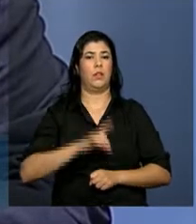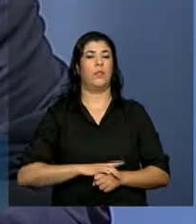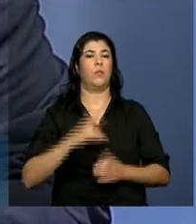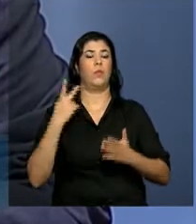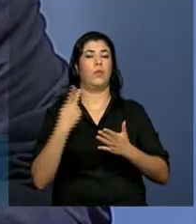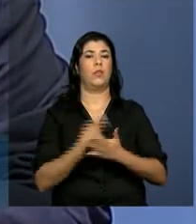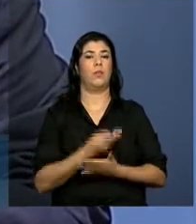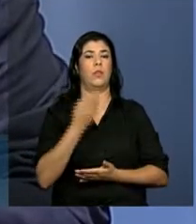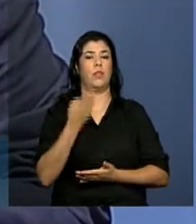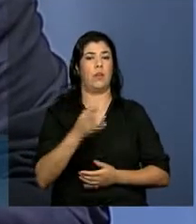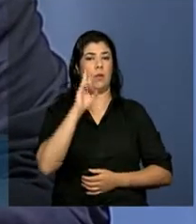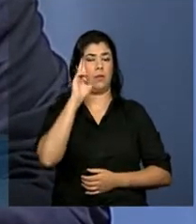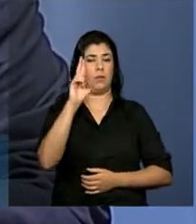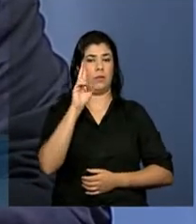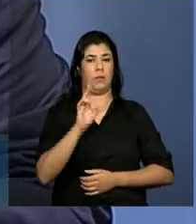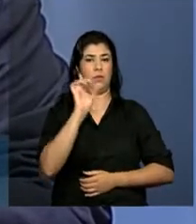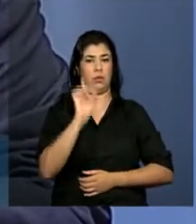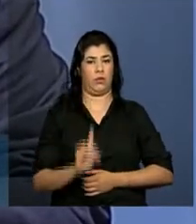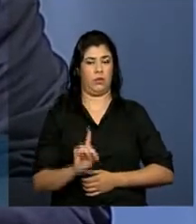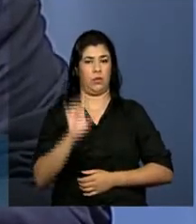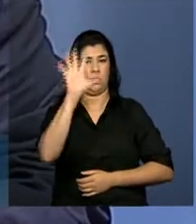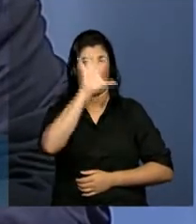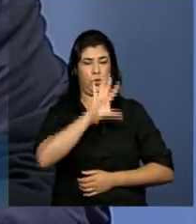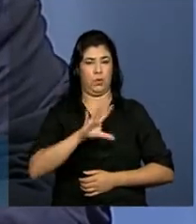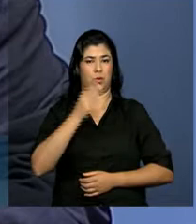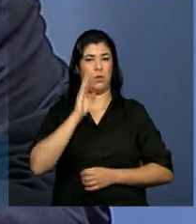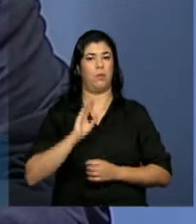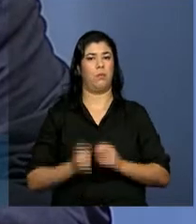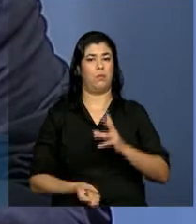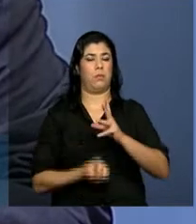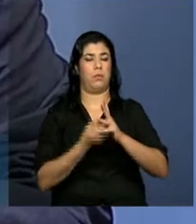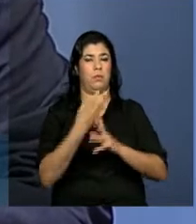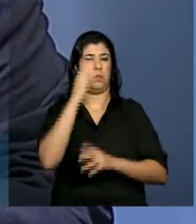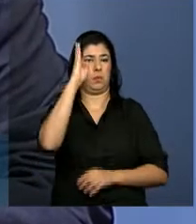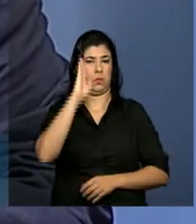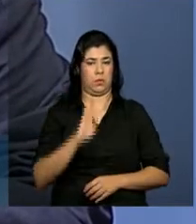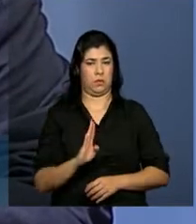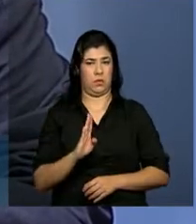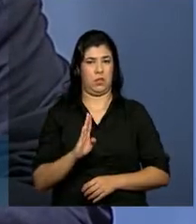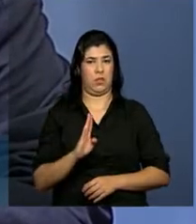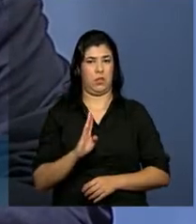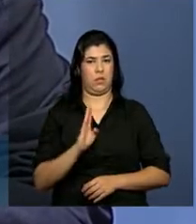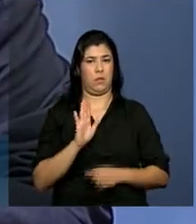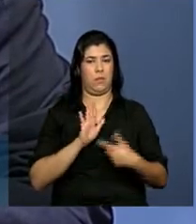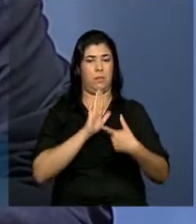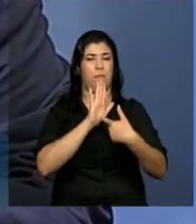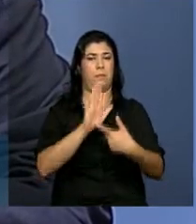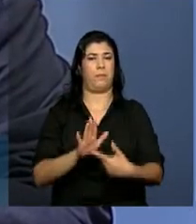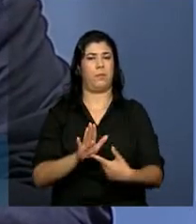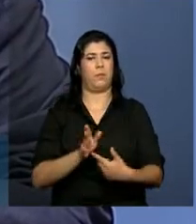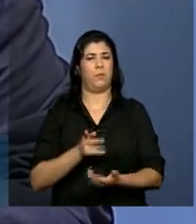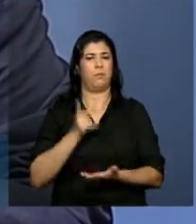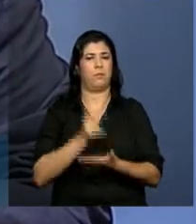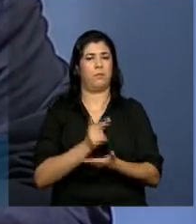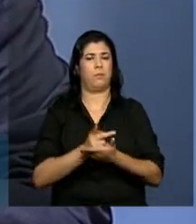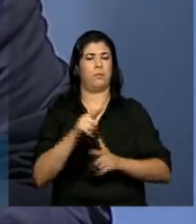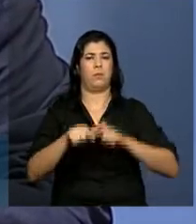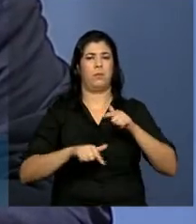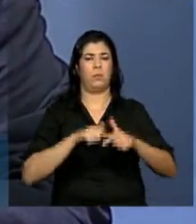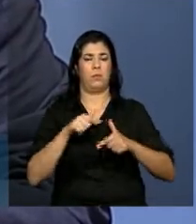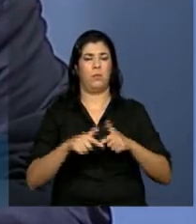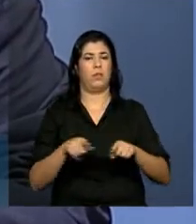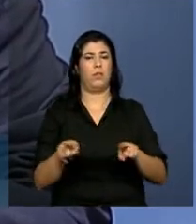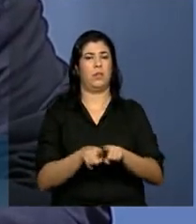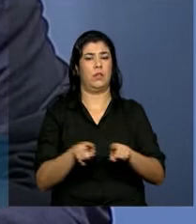brasileiro mostra o produto desta atuação constante, ativa e sempre